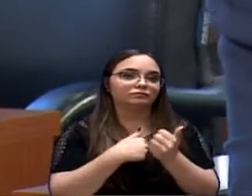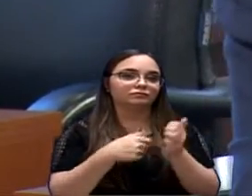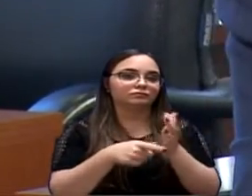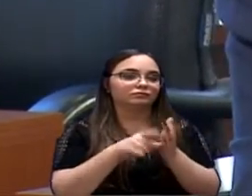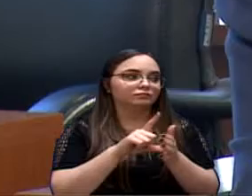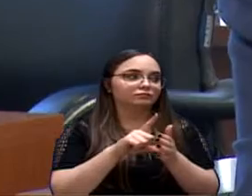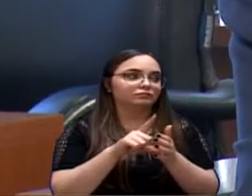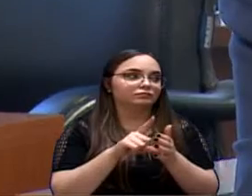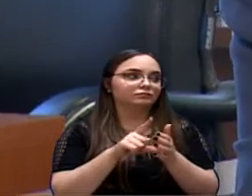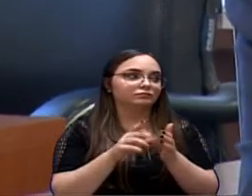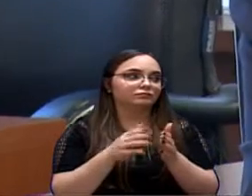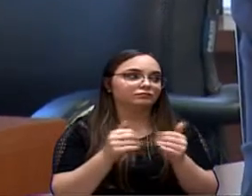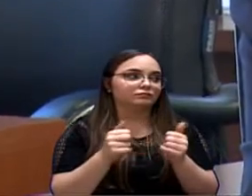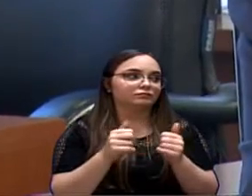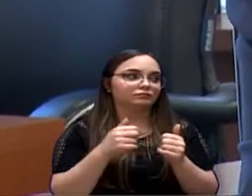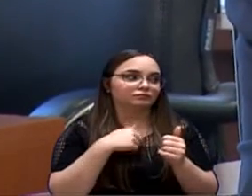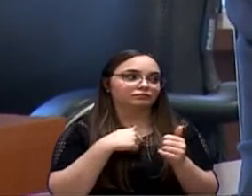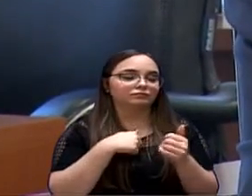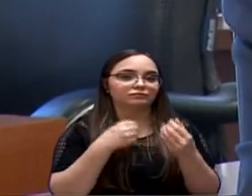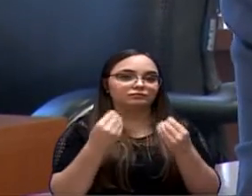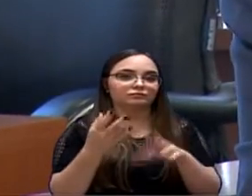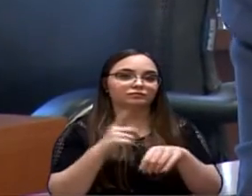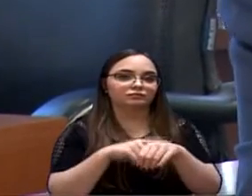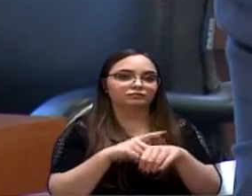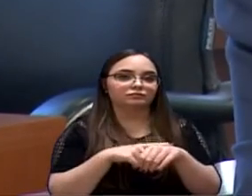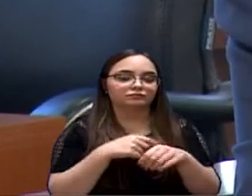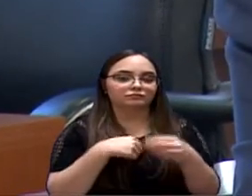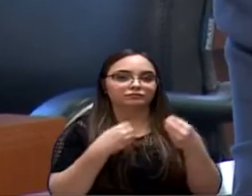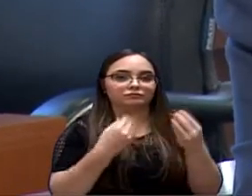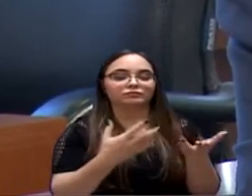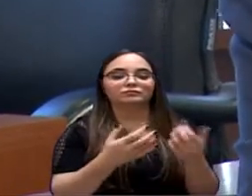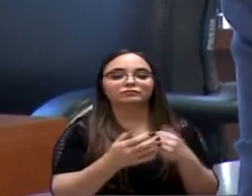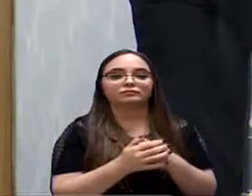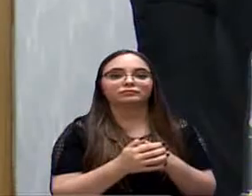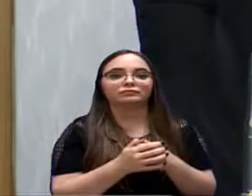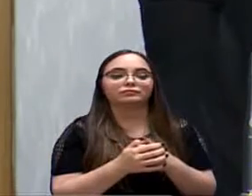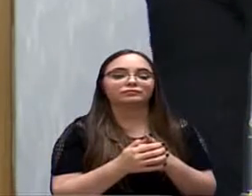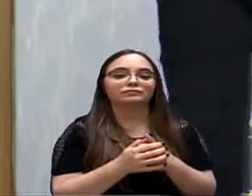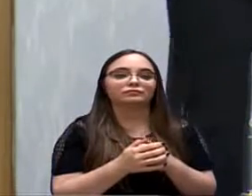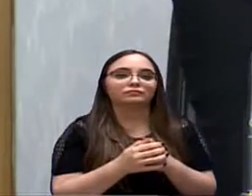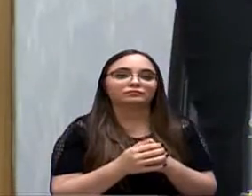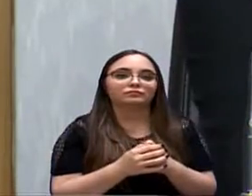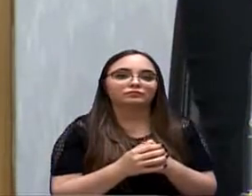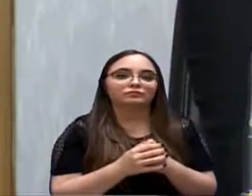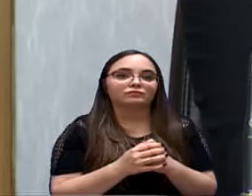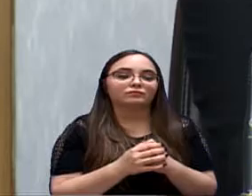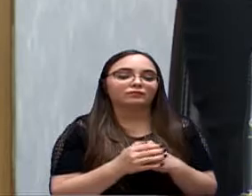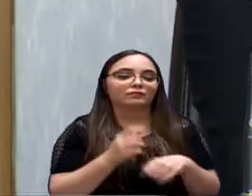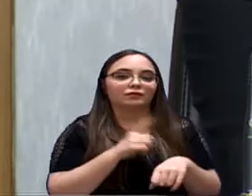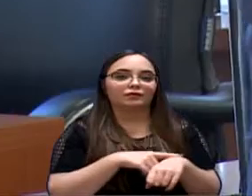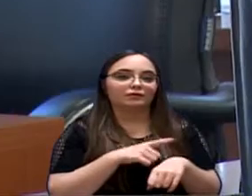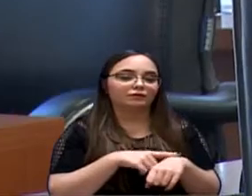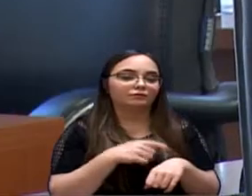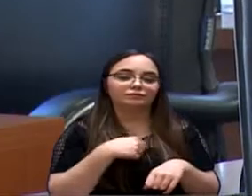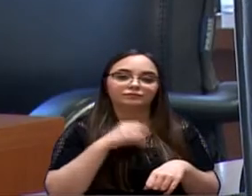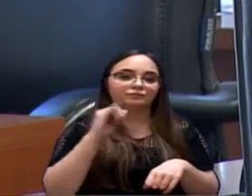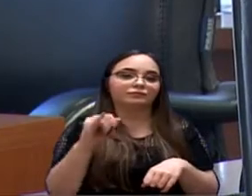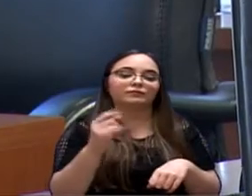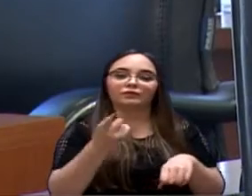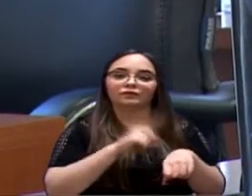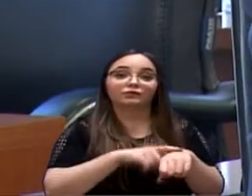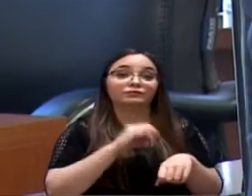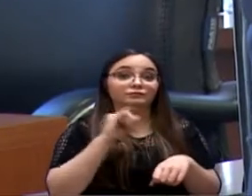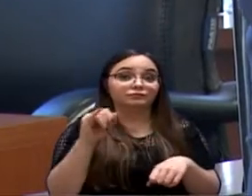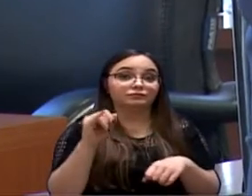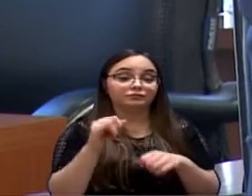você... Eu sei do meu tempo. Quem que cede o tempo? É o meu tempo, eu sei do tempo. Cícero. Na mesma hora eu falei para você, falei,